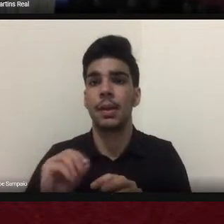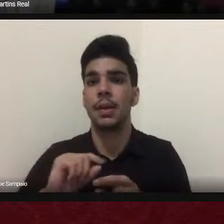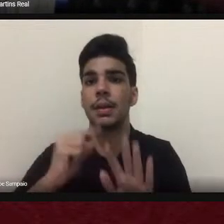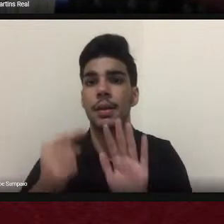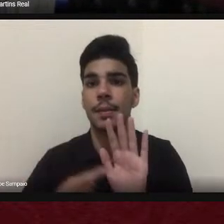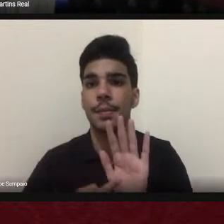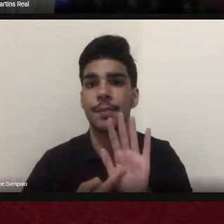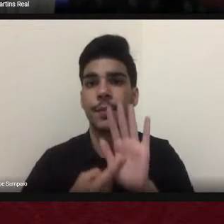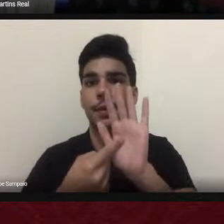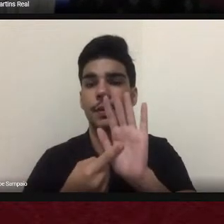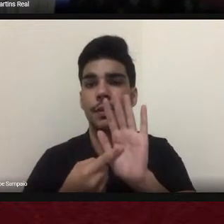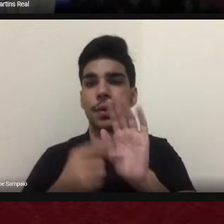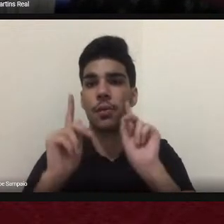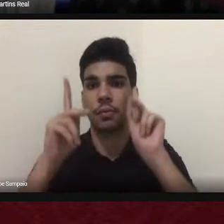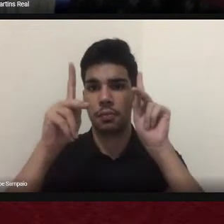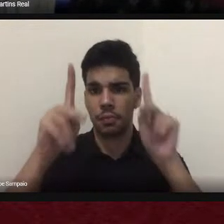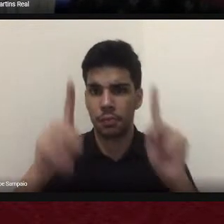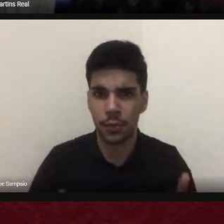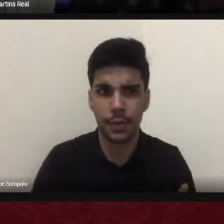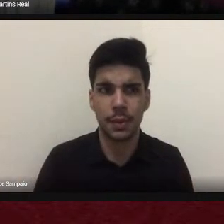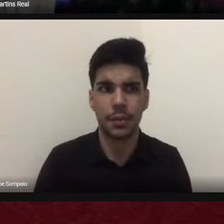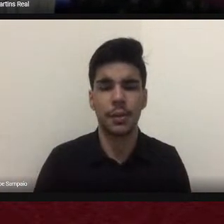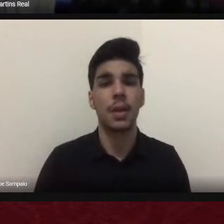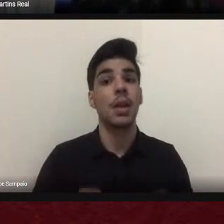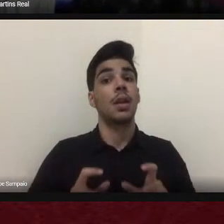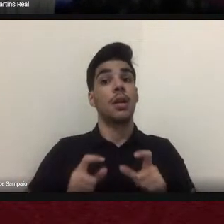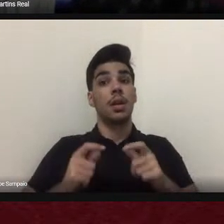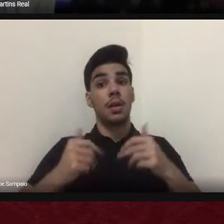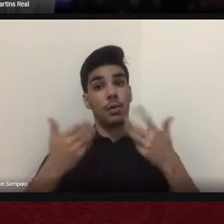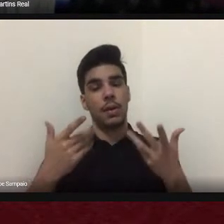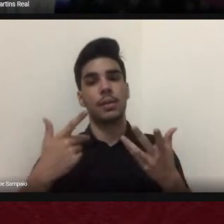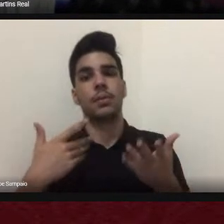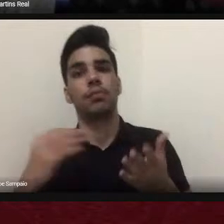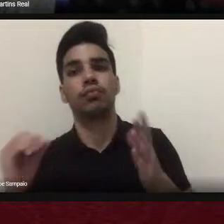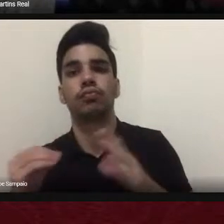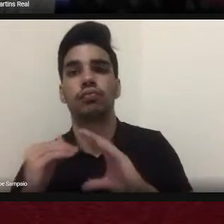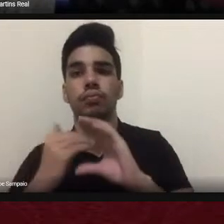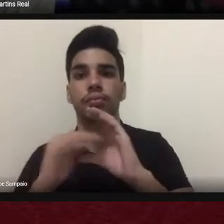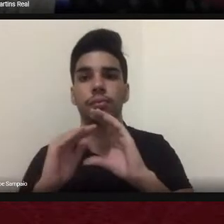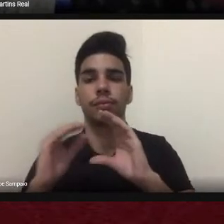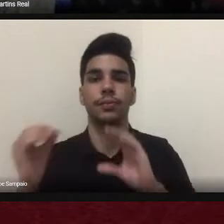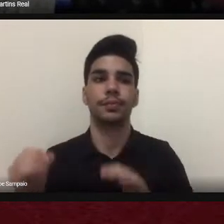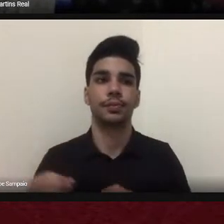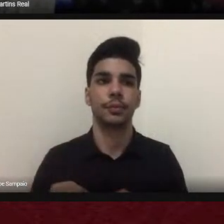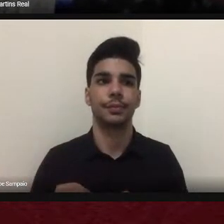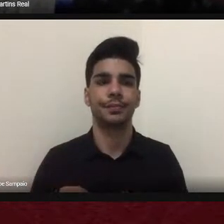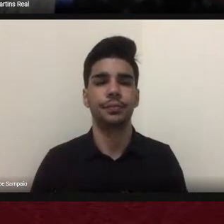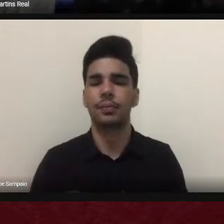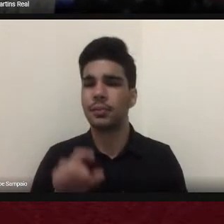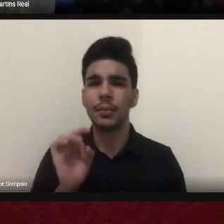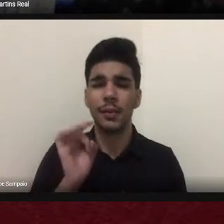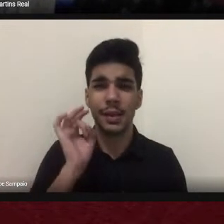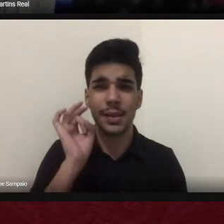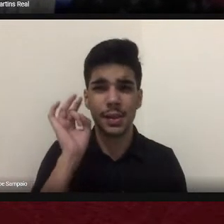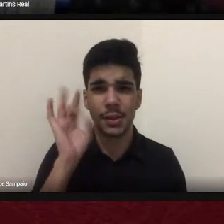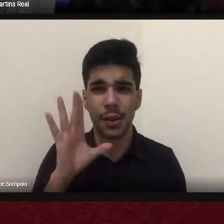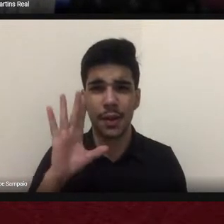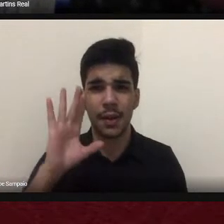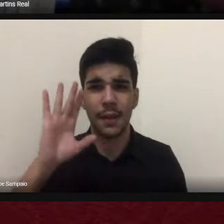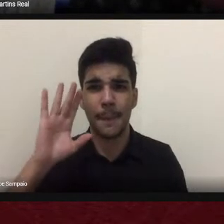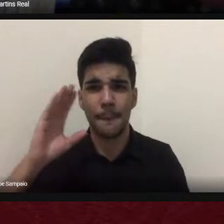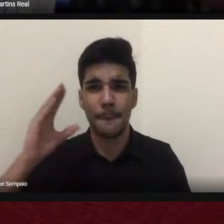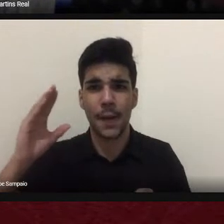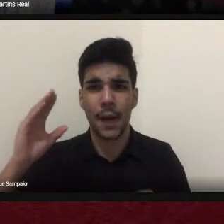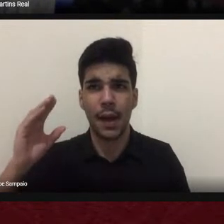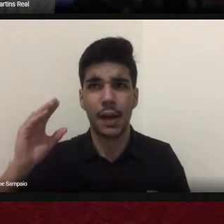pensou ao publicar ou lançar este livro. Não é só uma contribuição que a gente espera dar para a